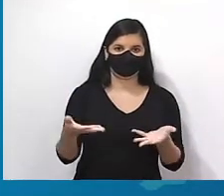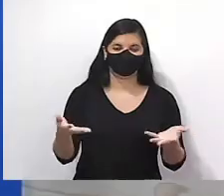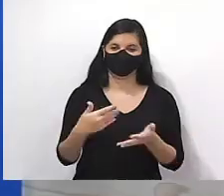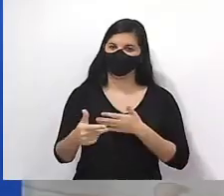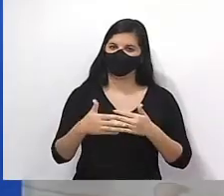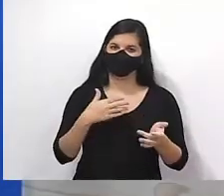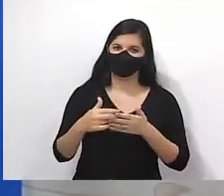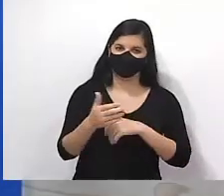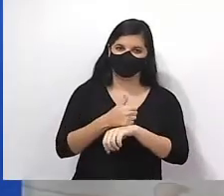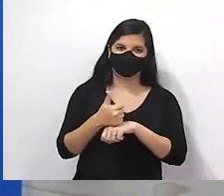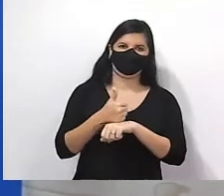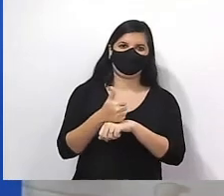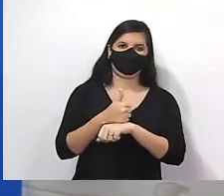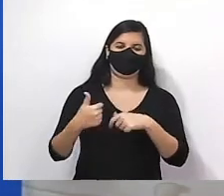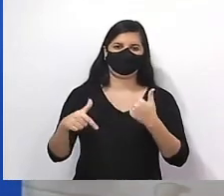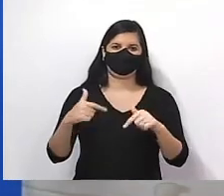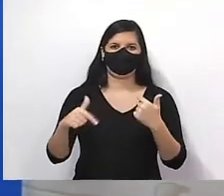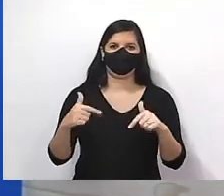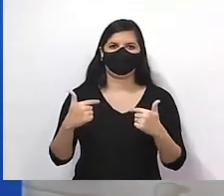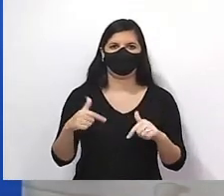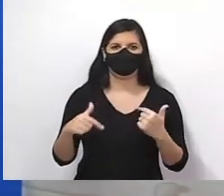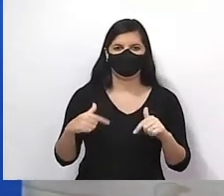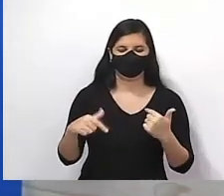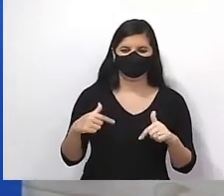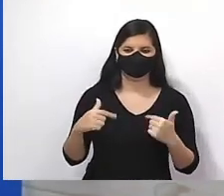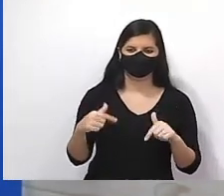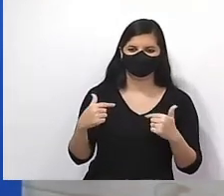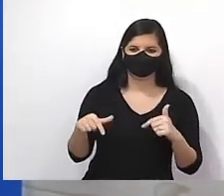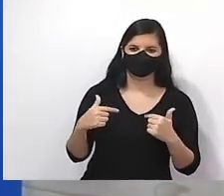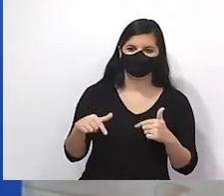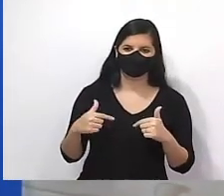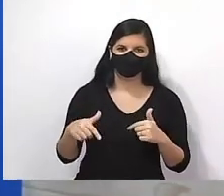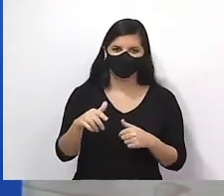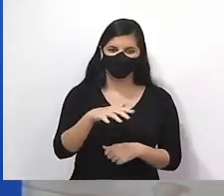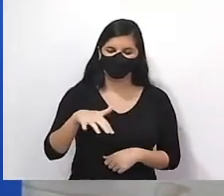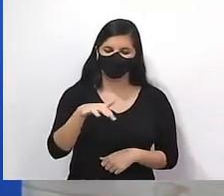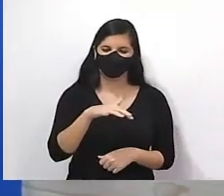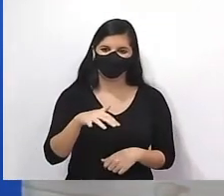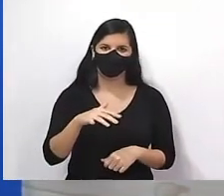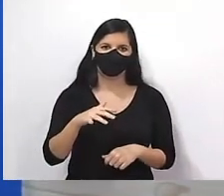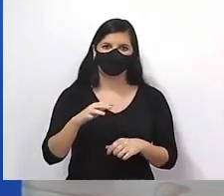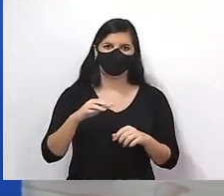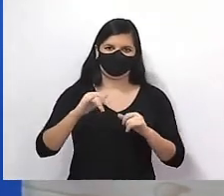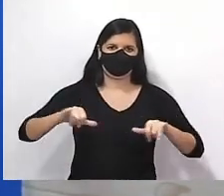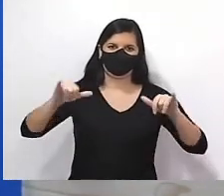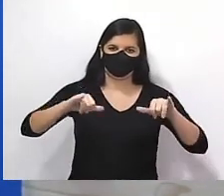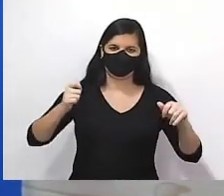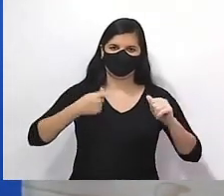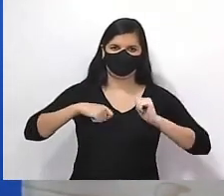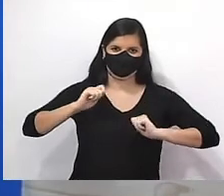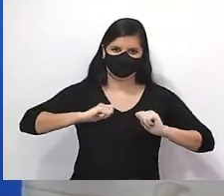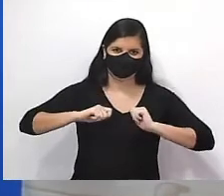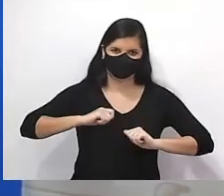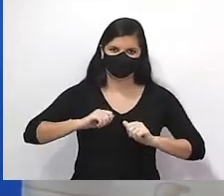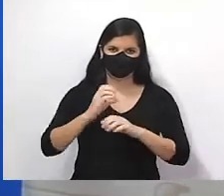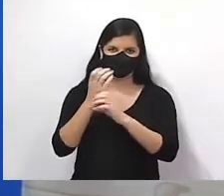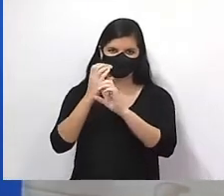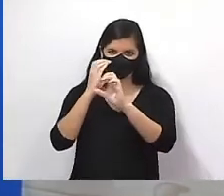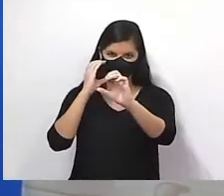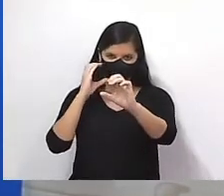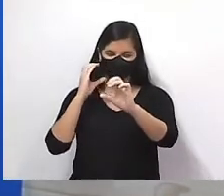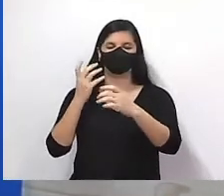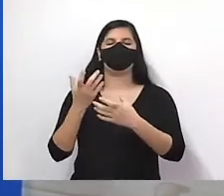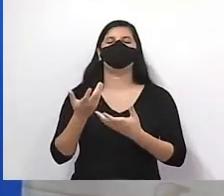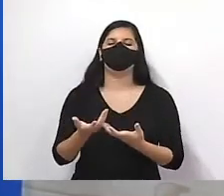qualquer profissão que trabalhe. Com qualquer profissional da área. De marketing, administração, engenharia,